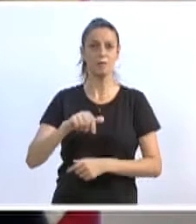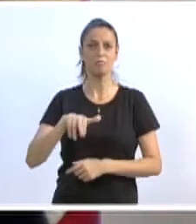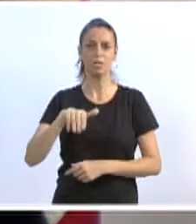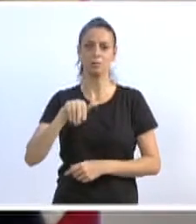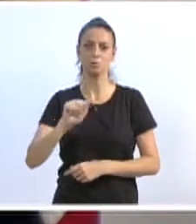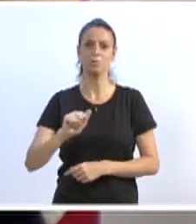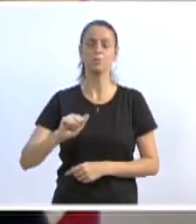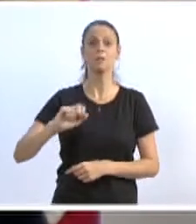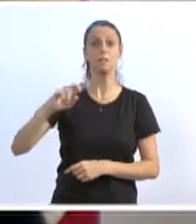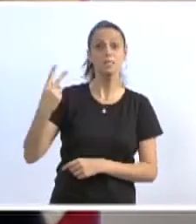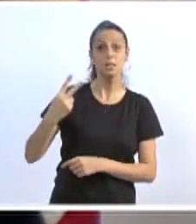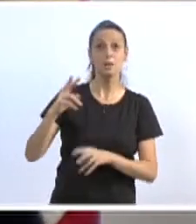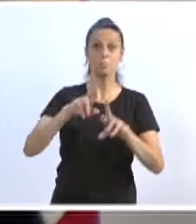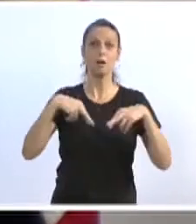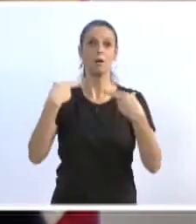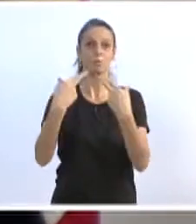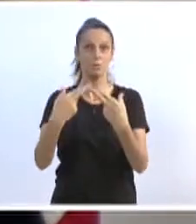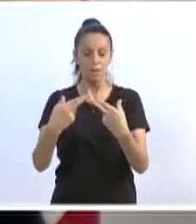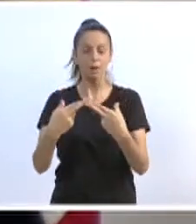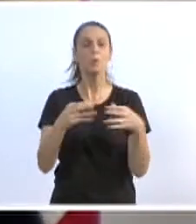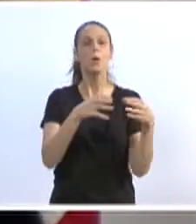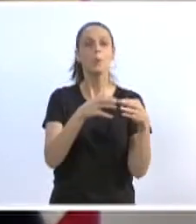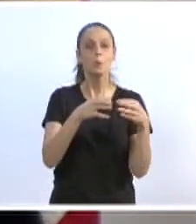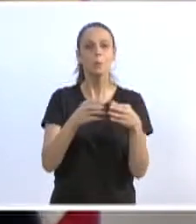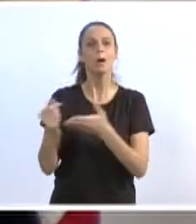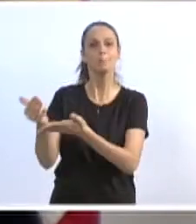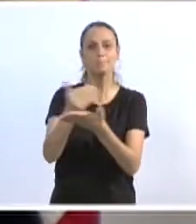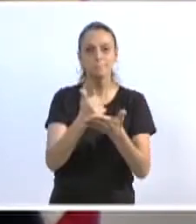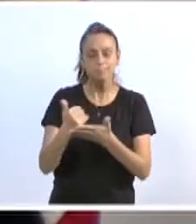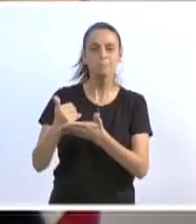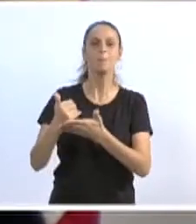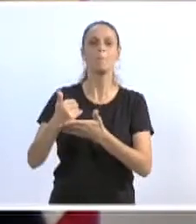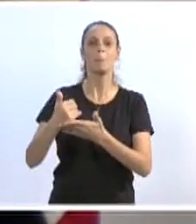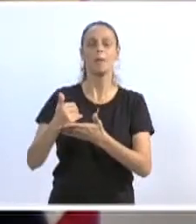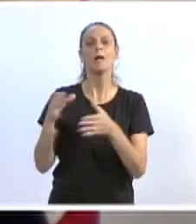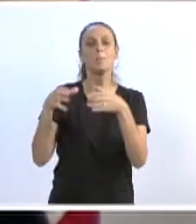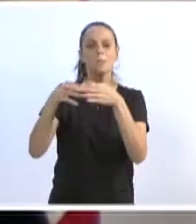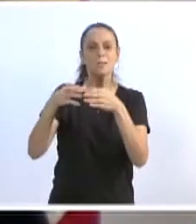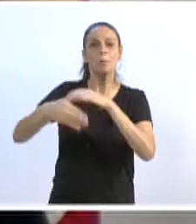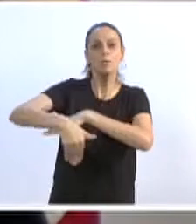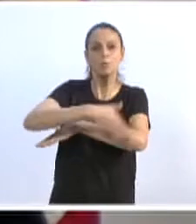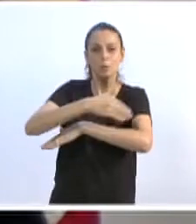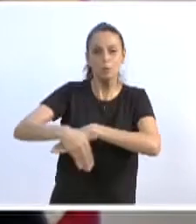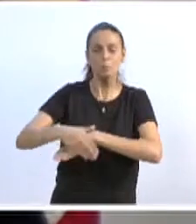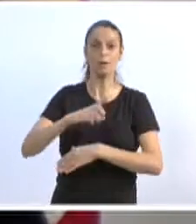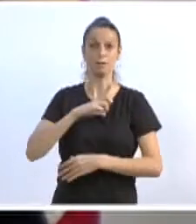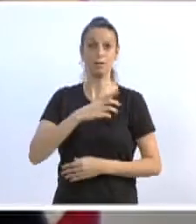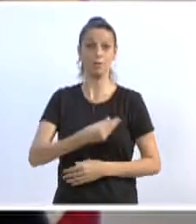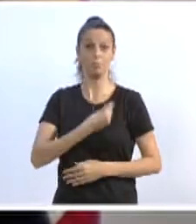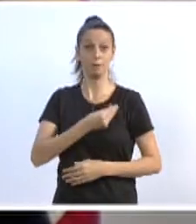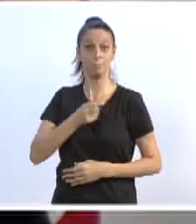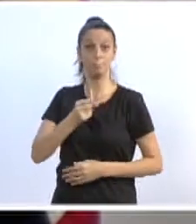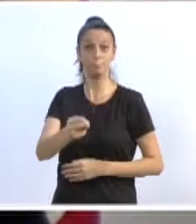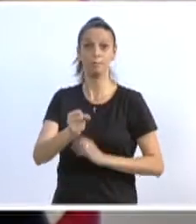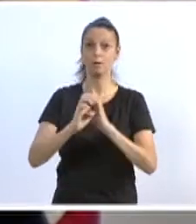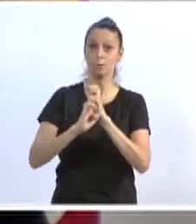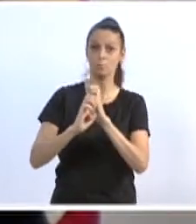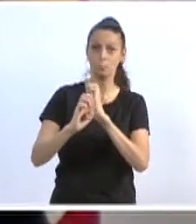reunião da Comissão de Rua da Rua Bahia. E estará presente um engenheiro da obra para que a gente possa